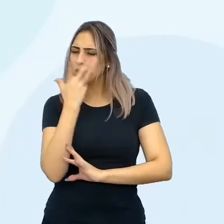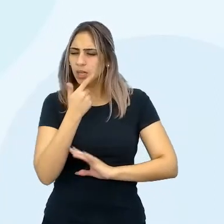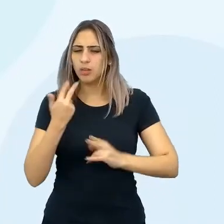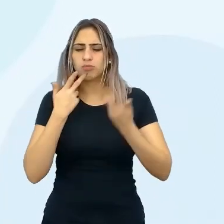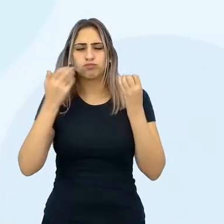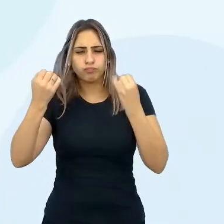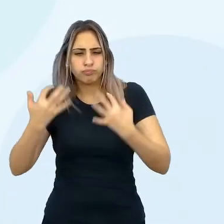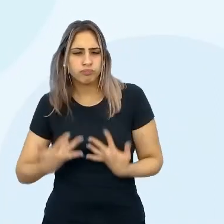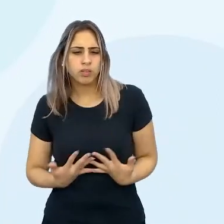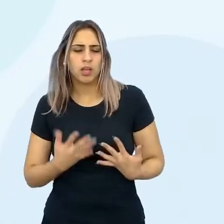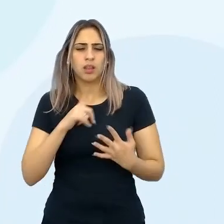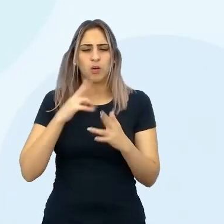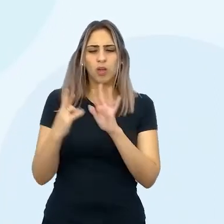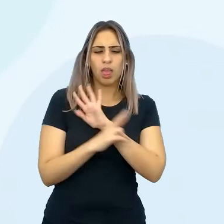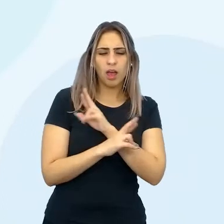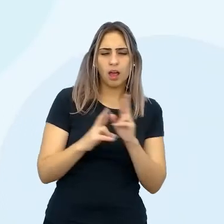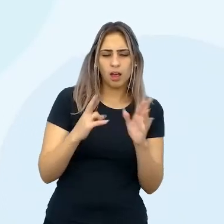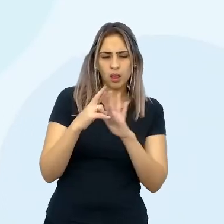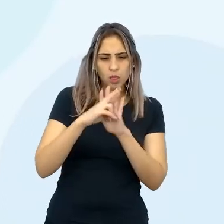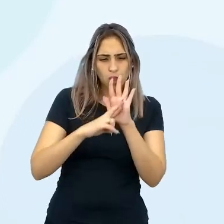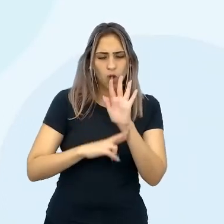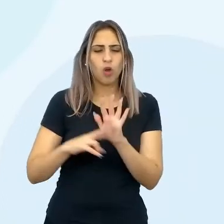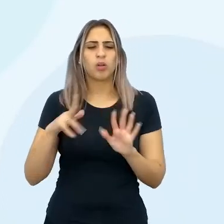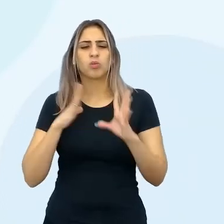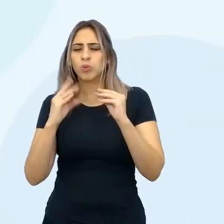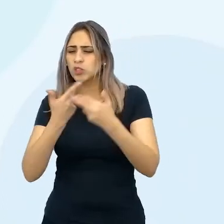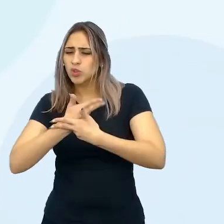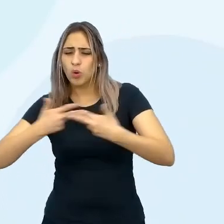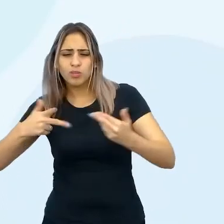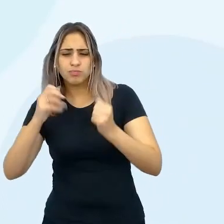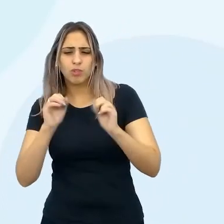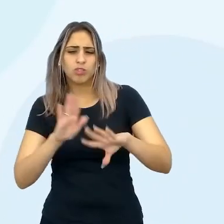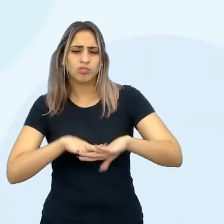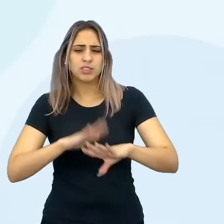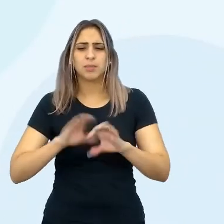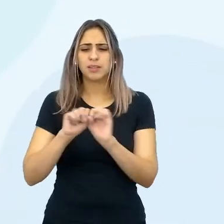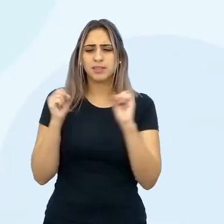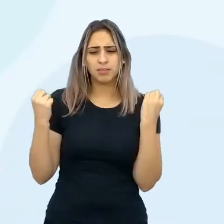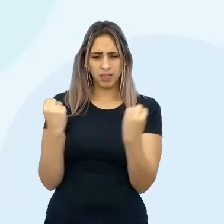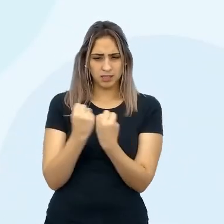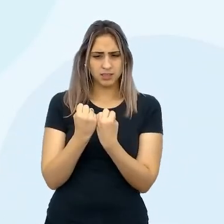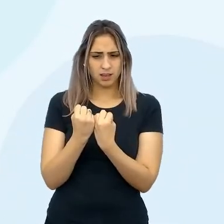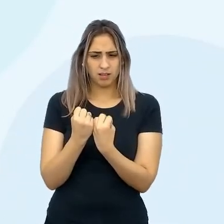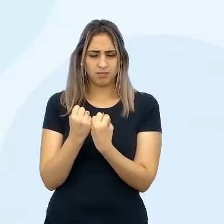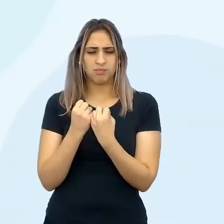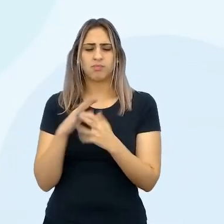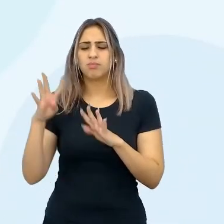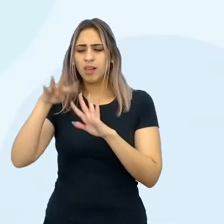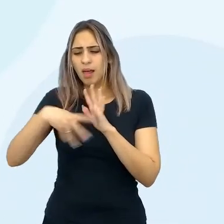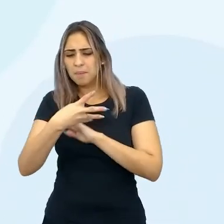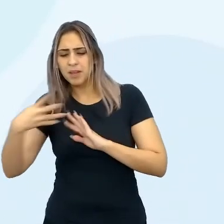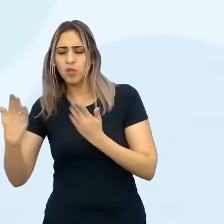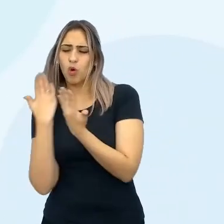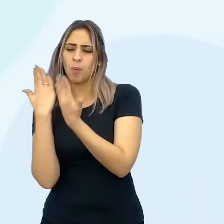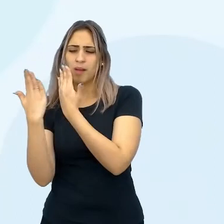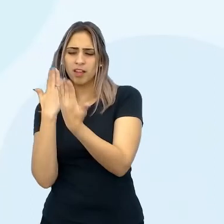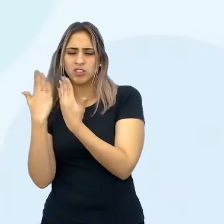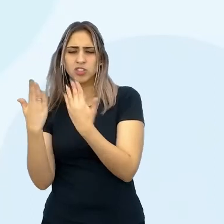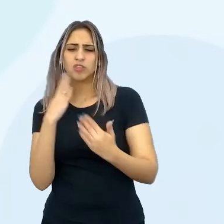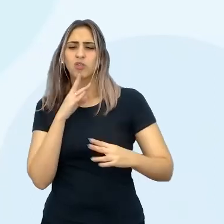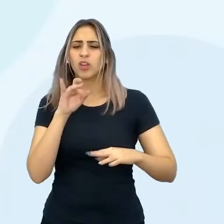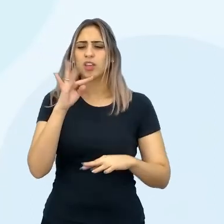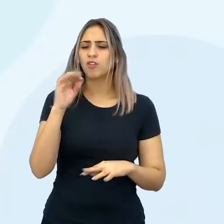um relatório. Tem tantas coisas que vocês podem fazer para sistematizar. Tabelas, comparativos,